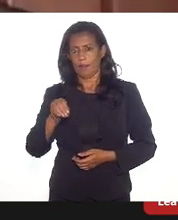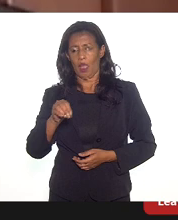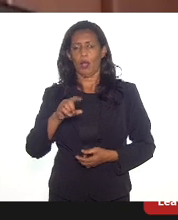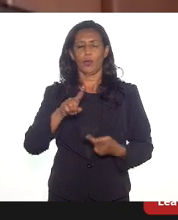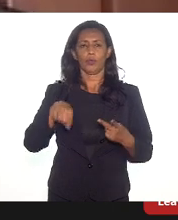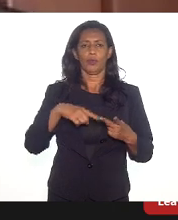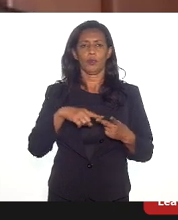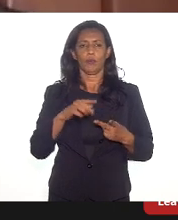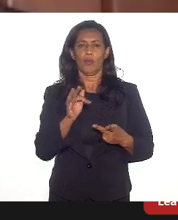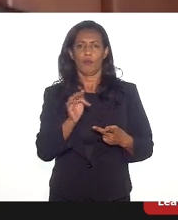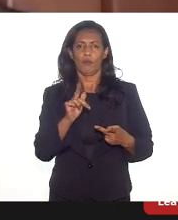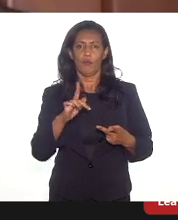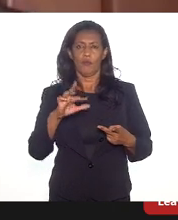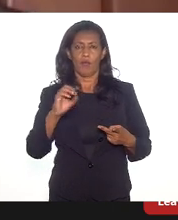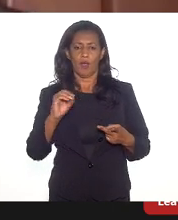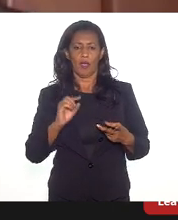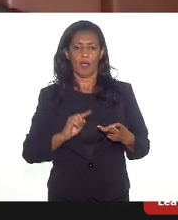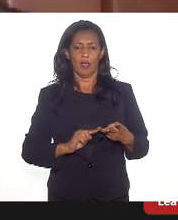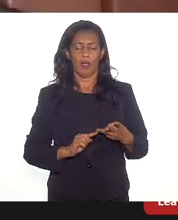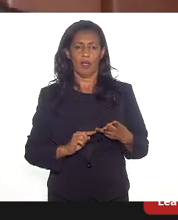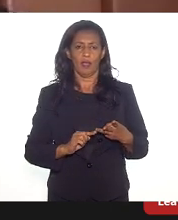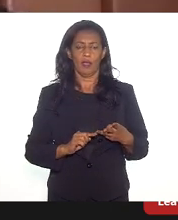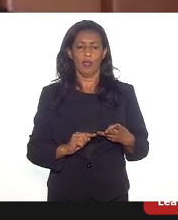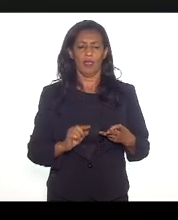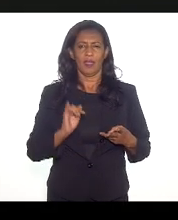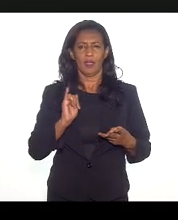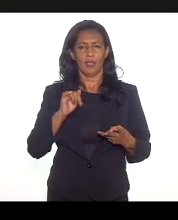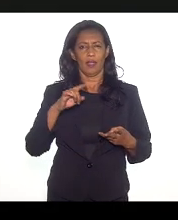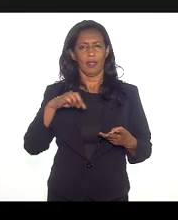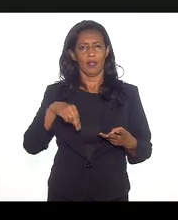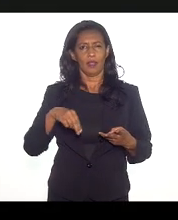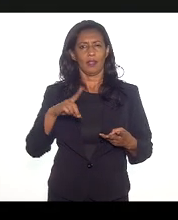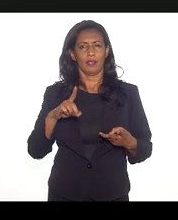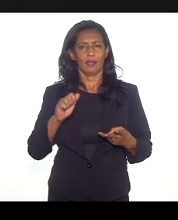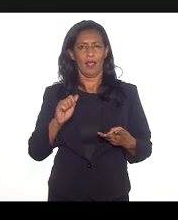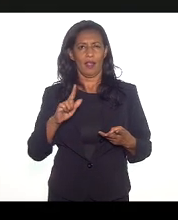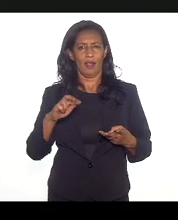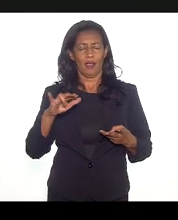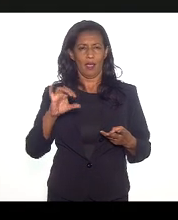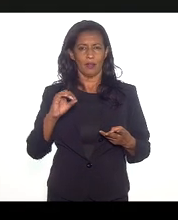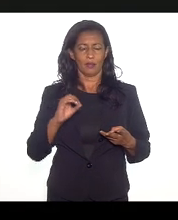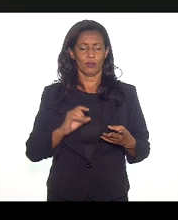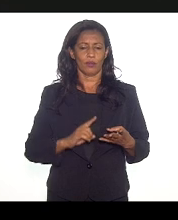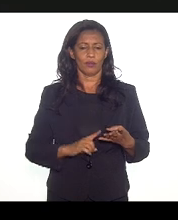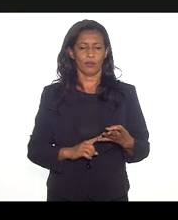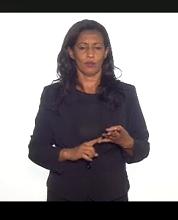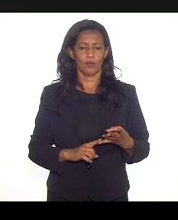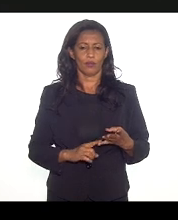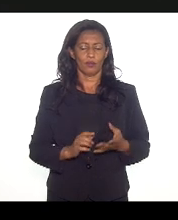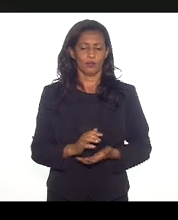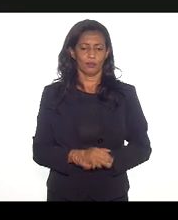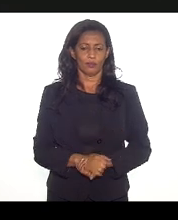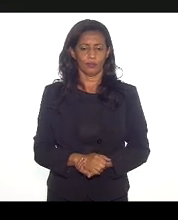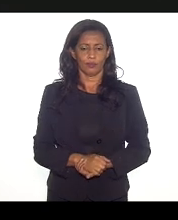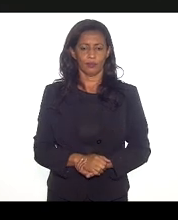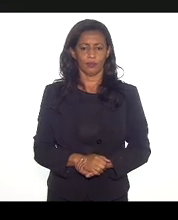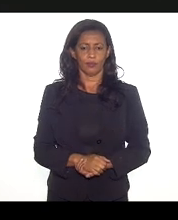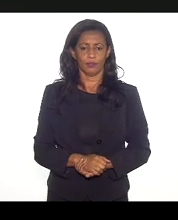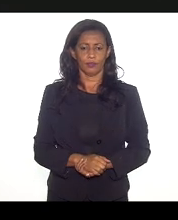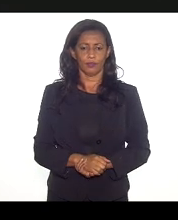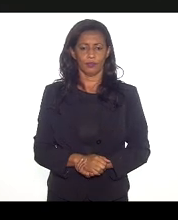Serafini, nosso companheiro Indalécio, para fazerem as suas intervenções.